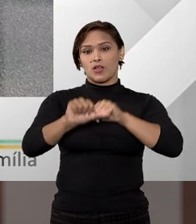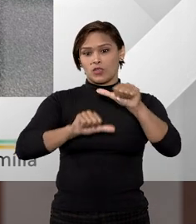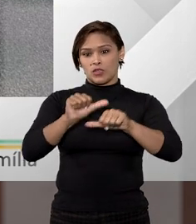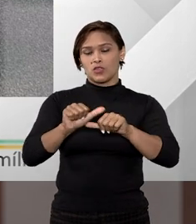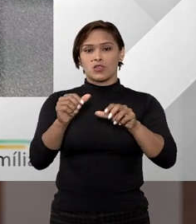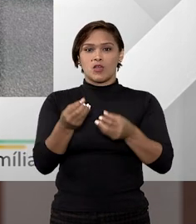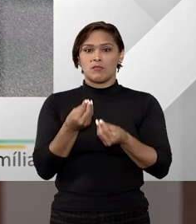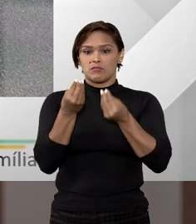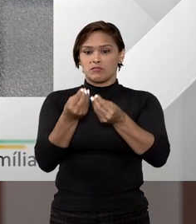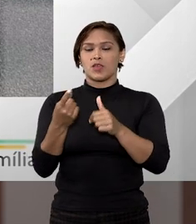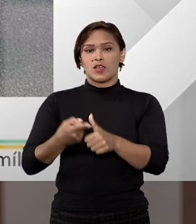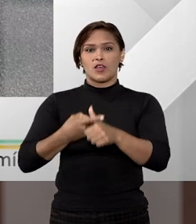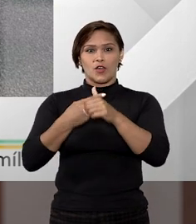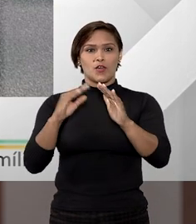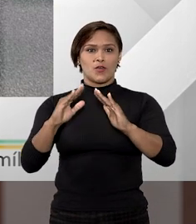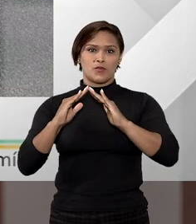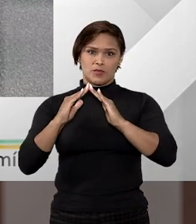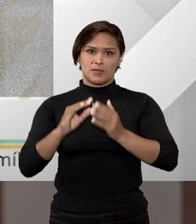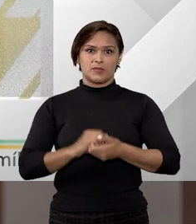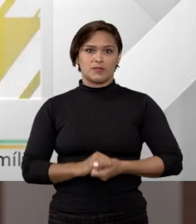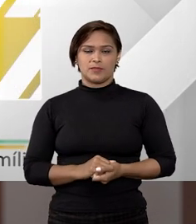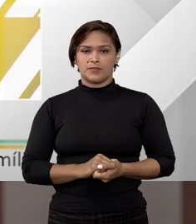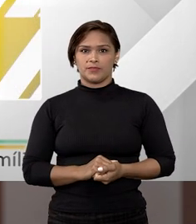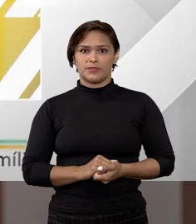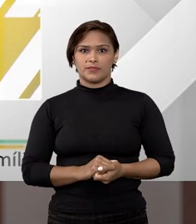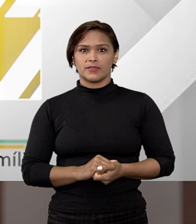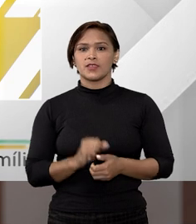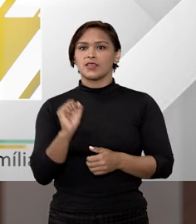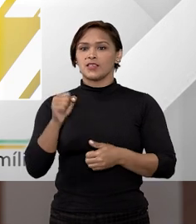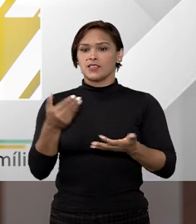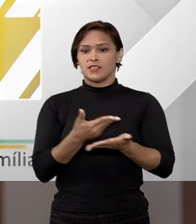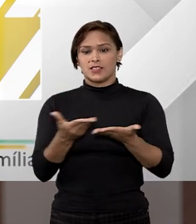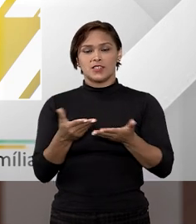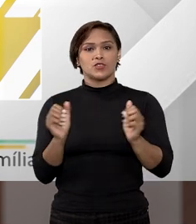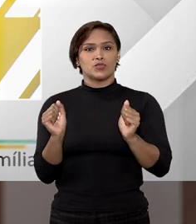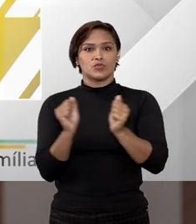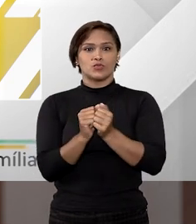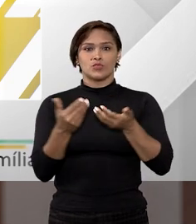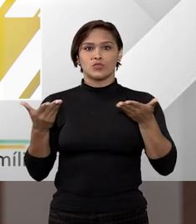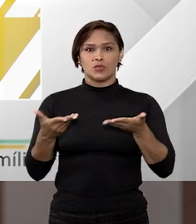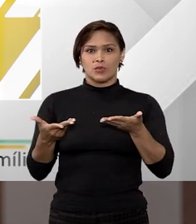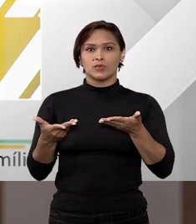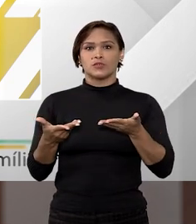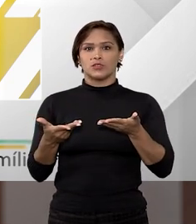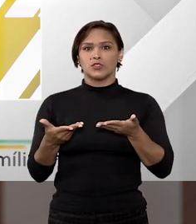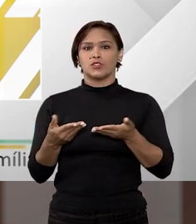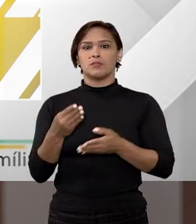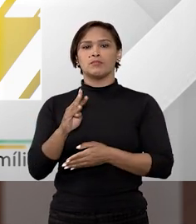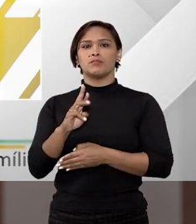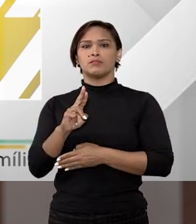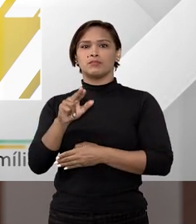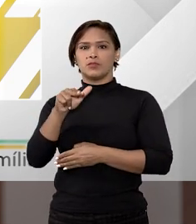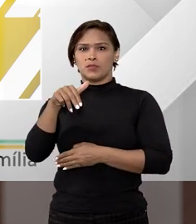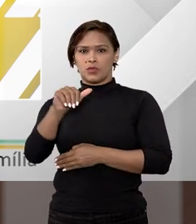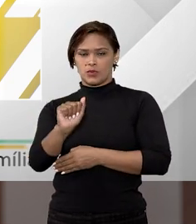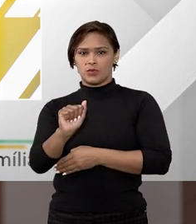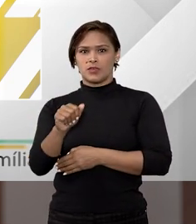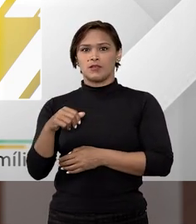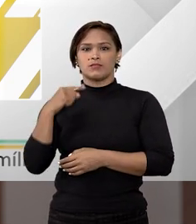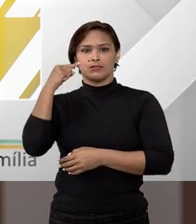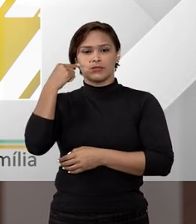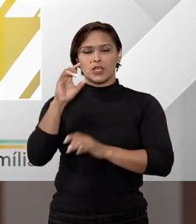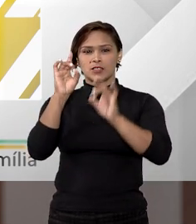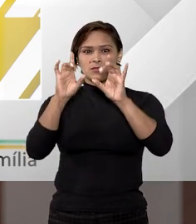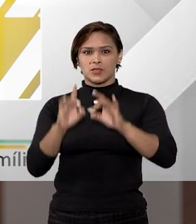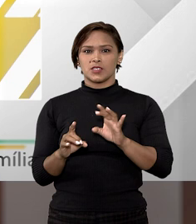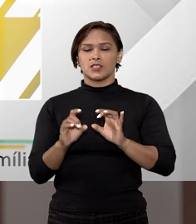torna o bem de família apenhorável. Pois é, e já está aqui com a gente, Tiago, Bruna Rantorni, advogada